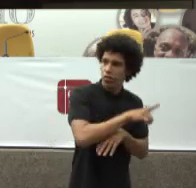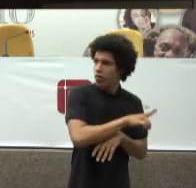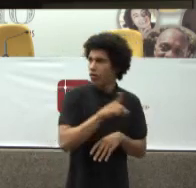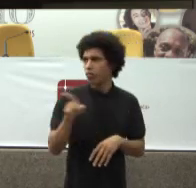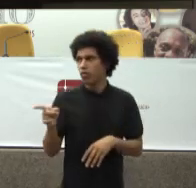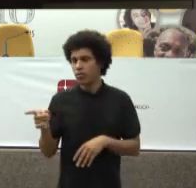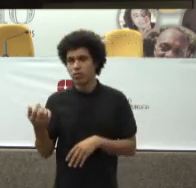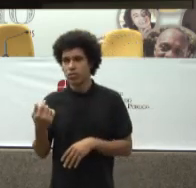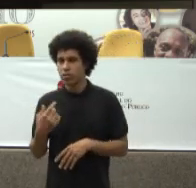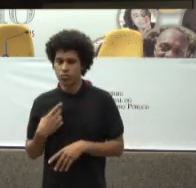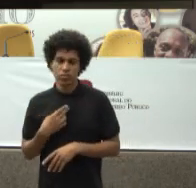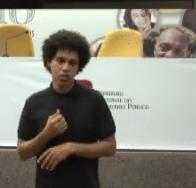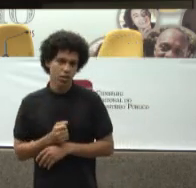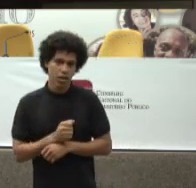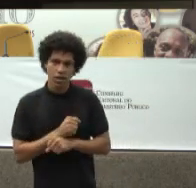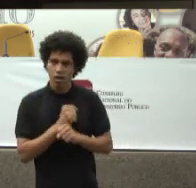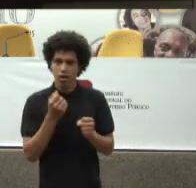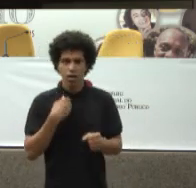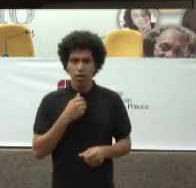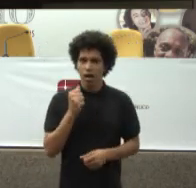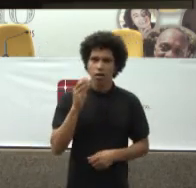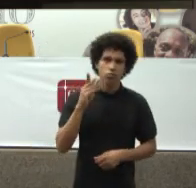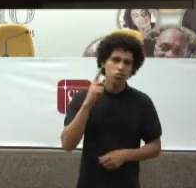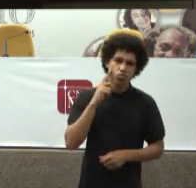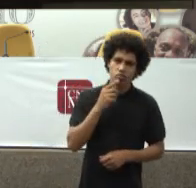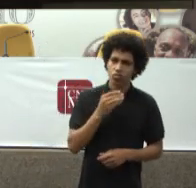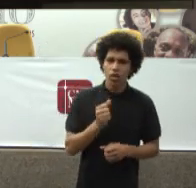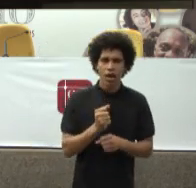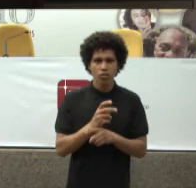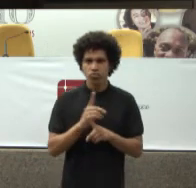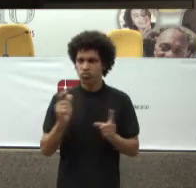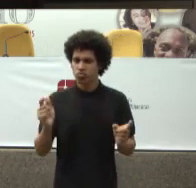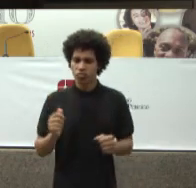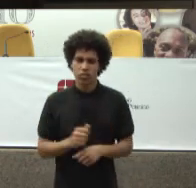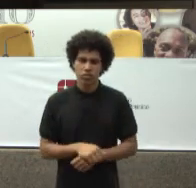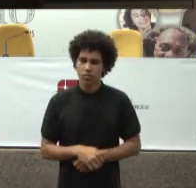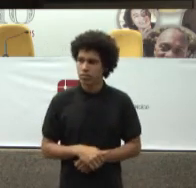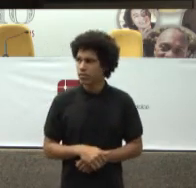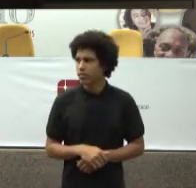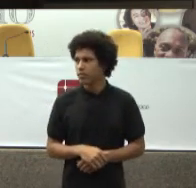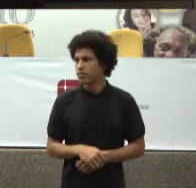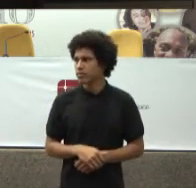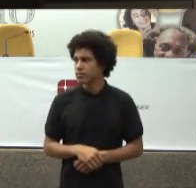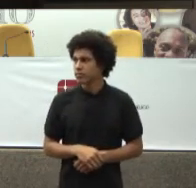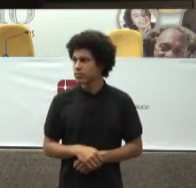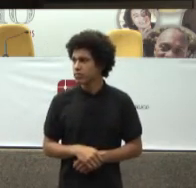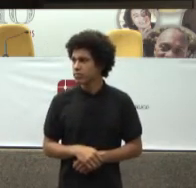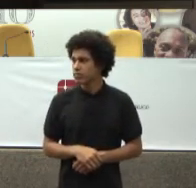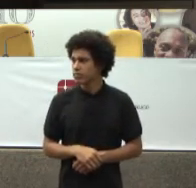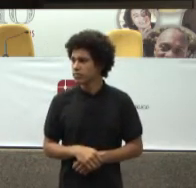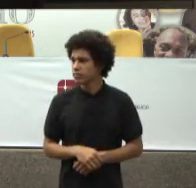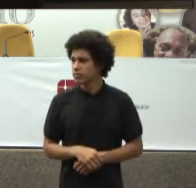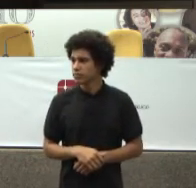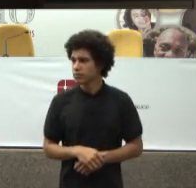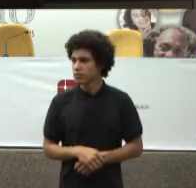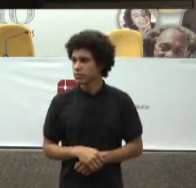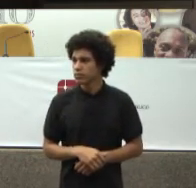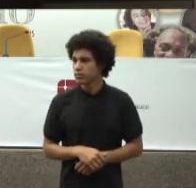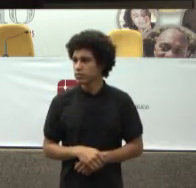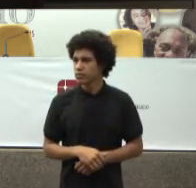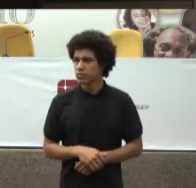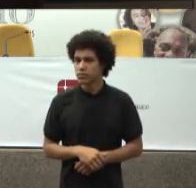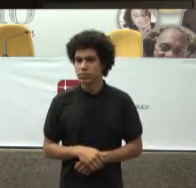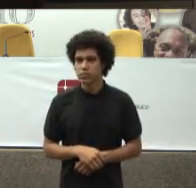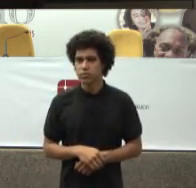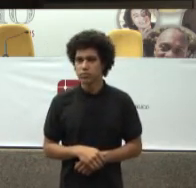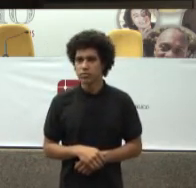Isso é um absurdo Estou contando uma história Todos os dias A gente vê isso acontecer Aqui Meus amigos Do Ministério